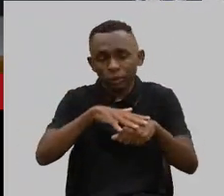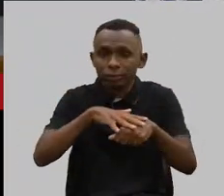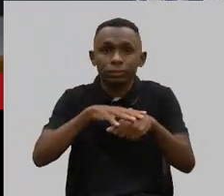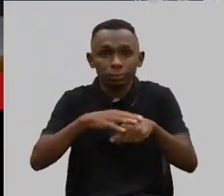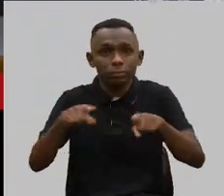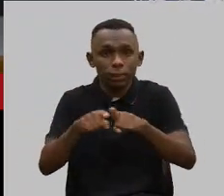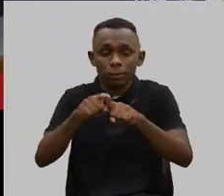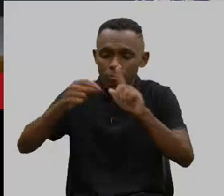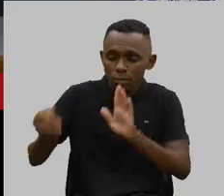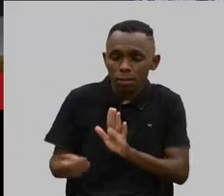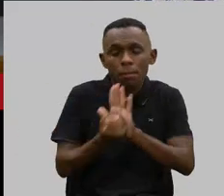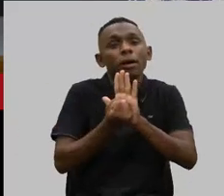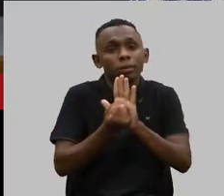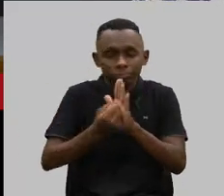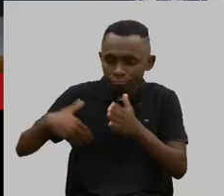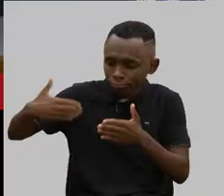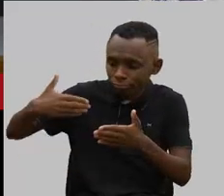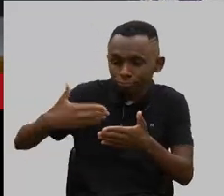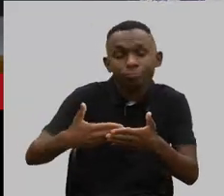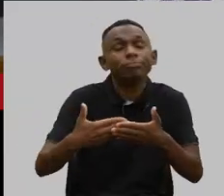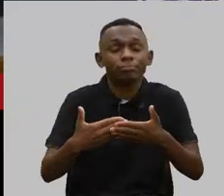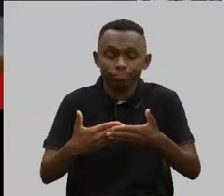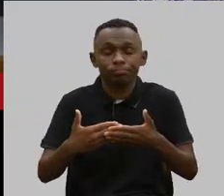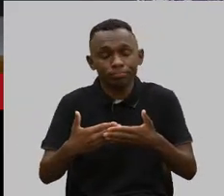trouxe a degeneração até a isso.